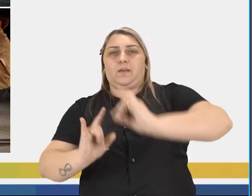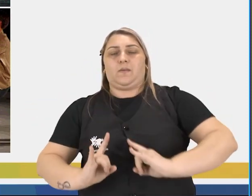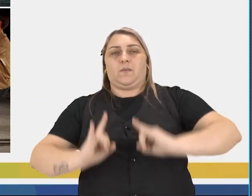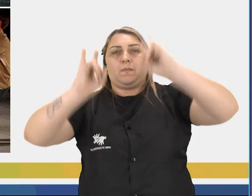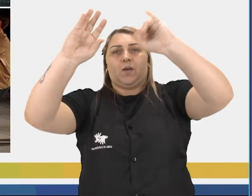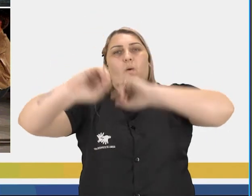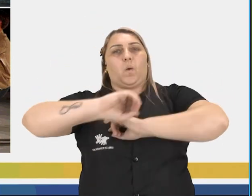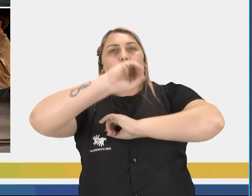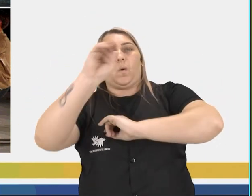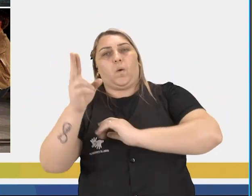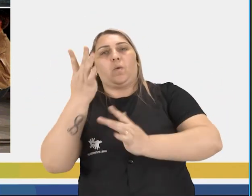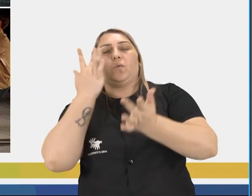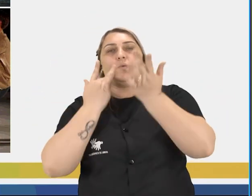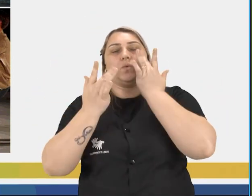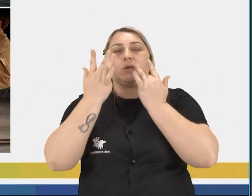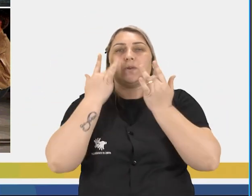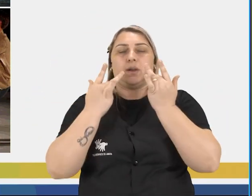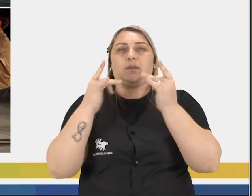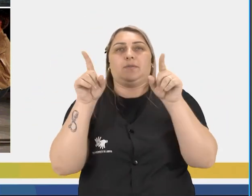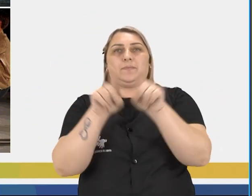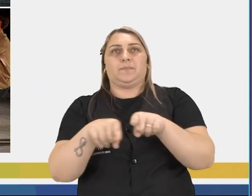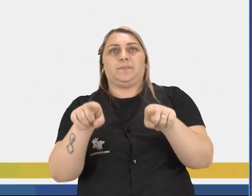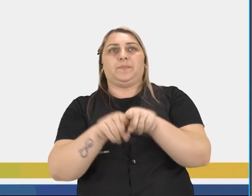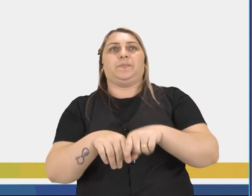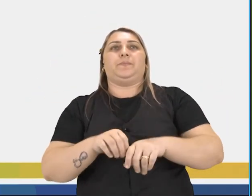ou num teatro também não convencional.